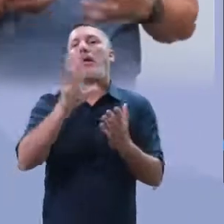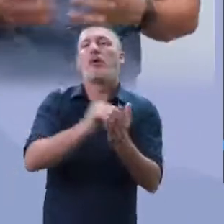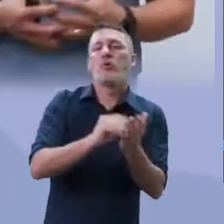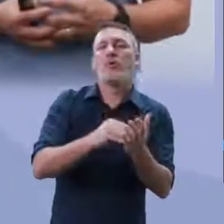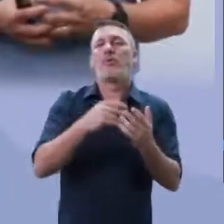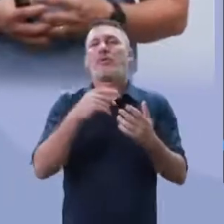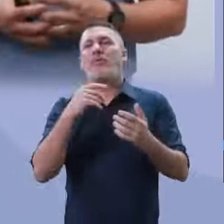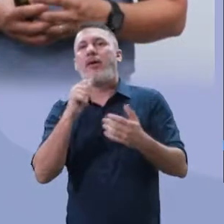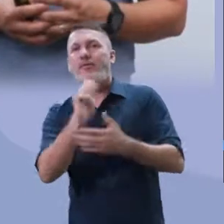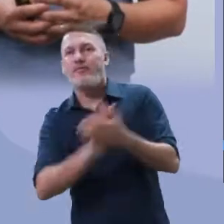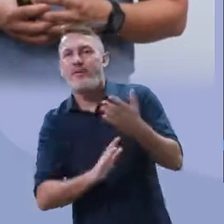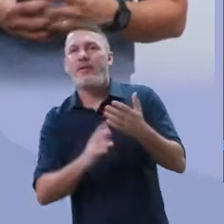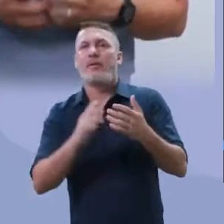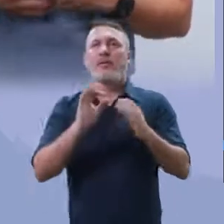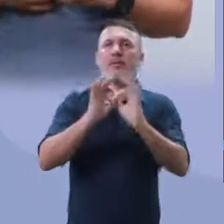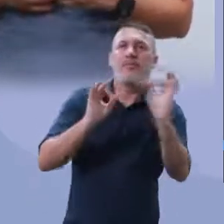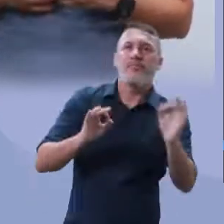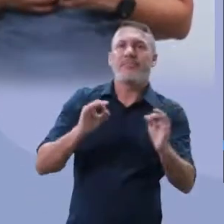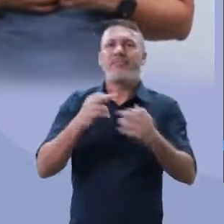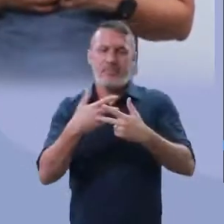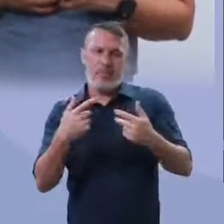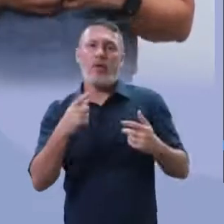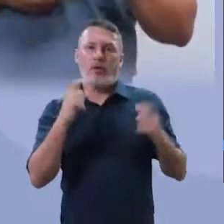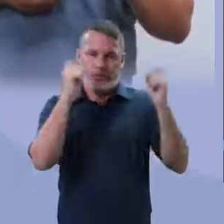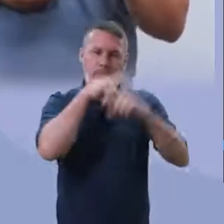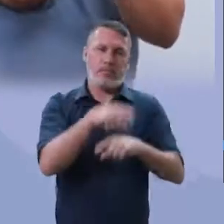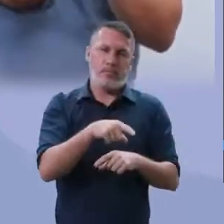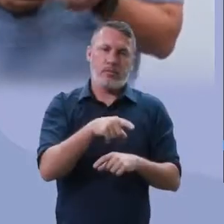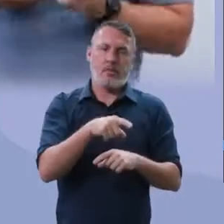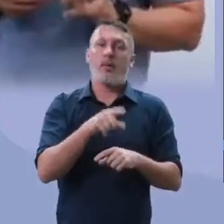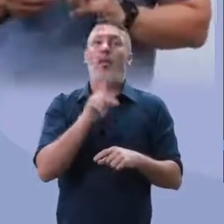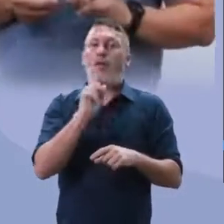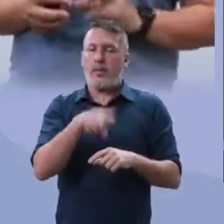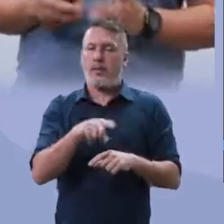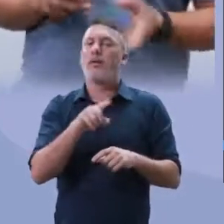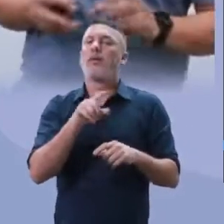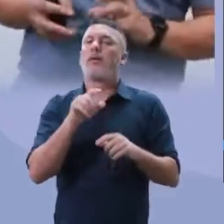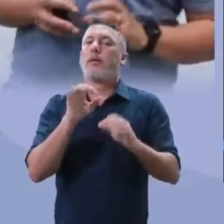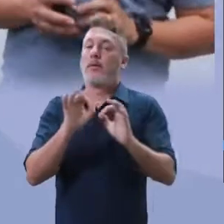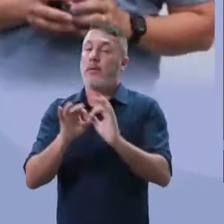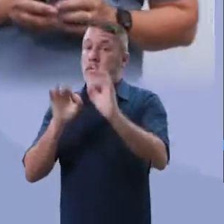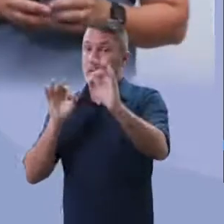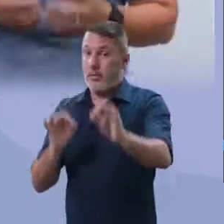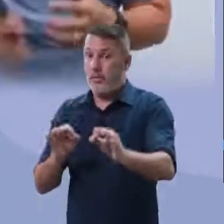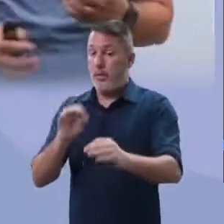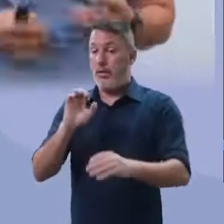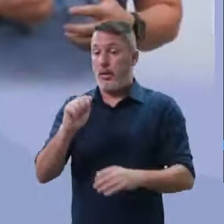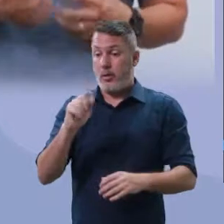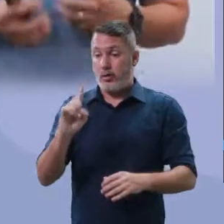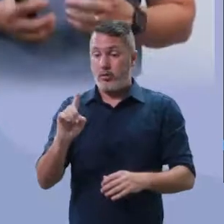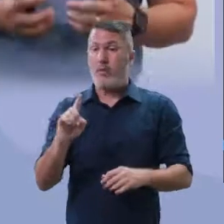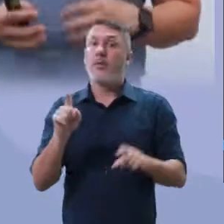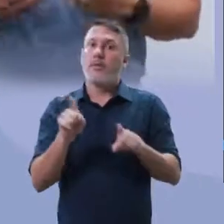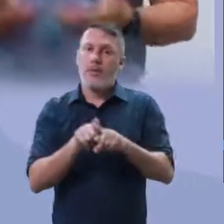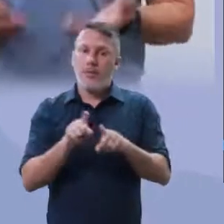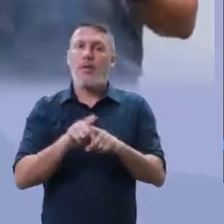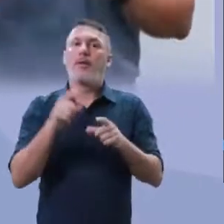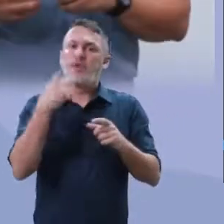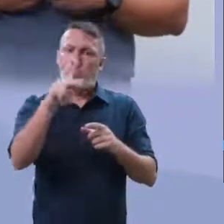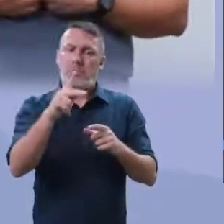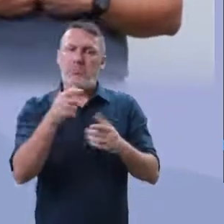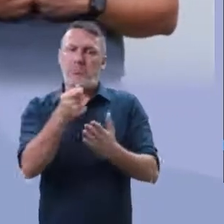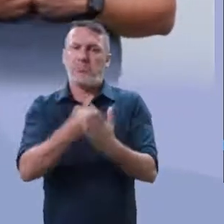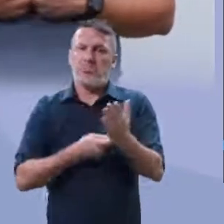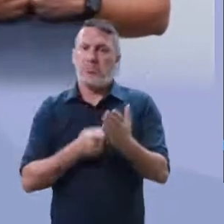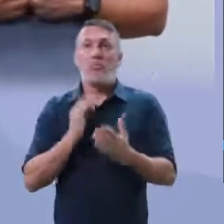esse resumo. São as dificuldades. Então, a educação é a ideia, educação à distância, também é algo que poderia ser